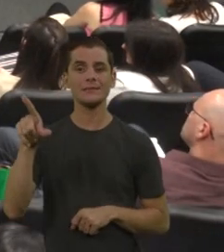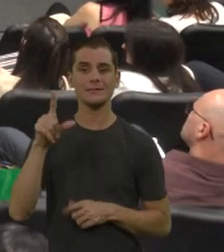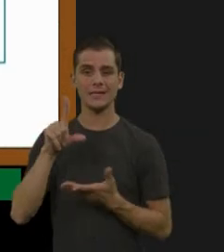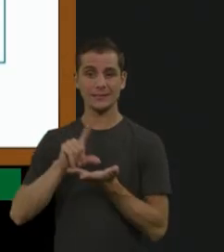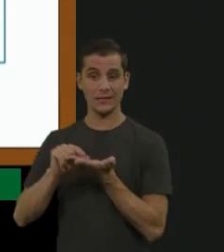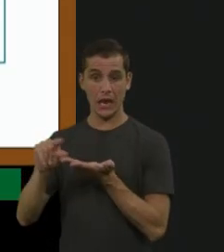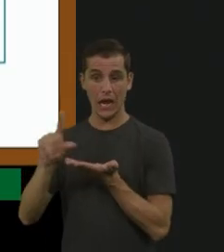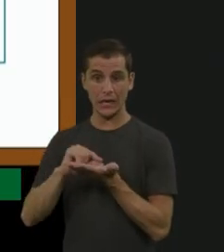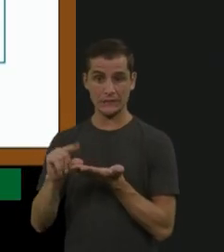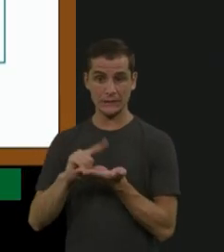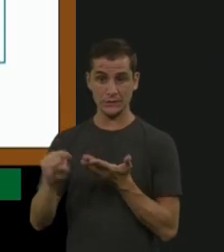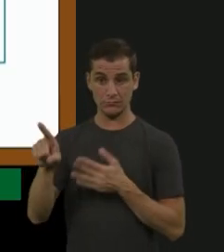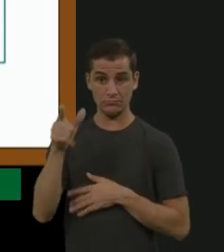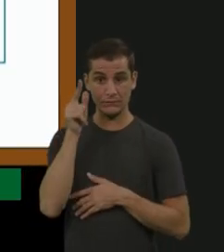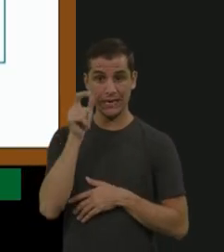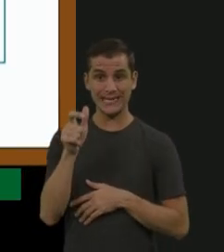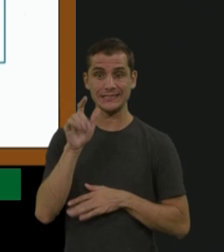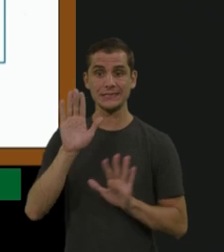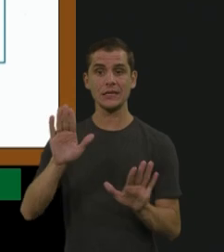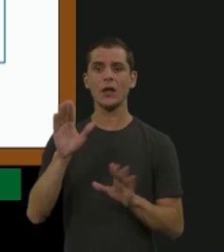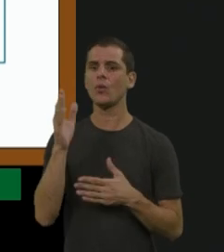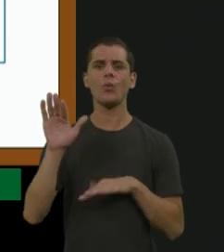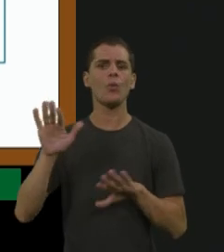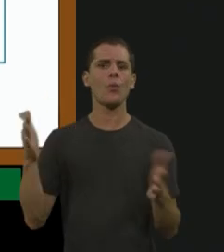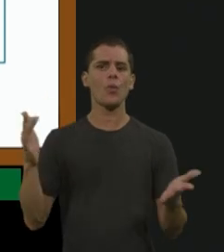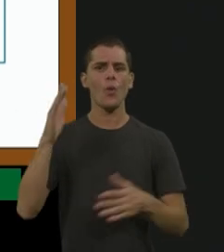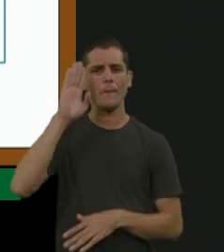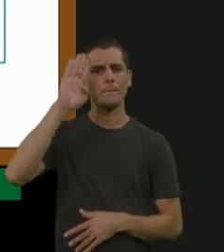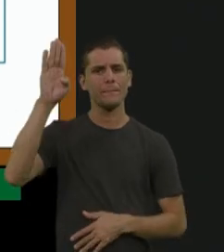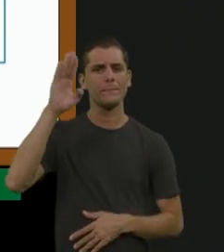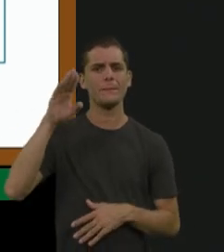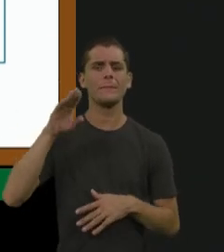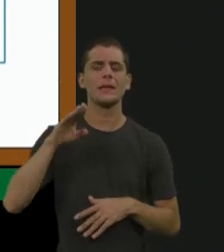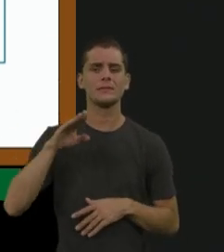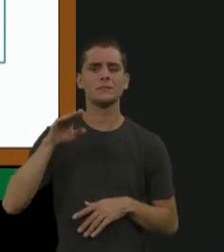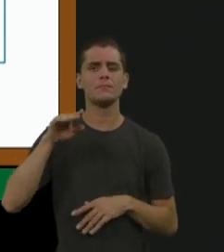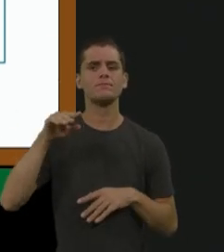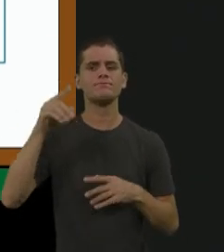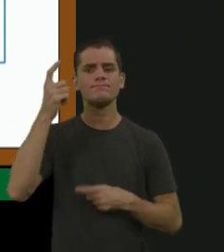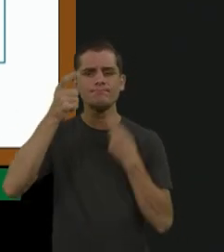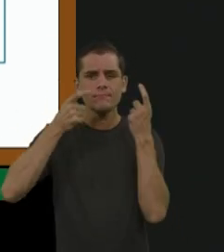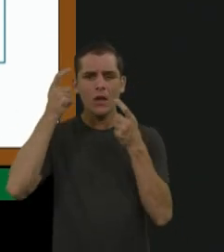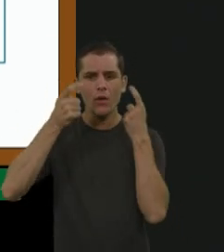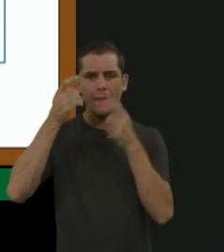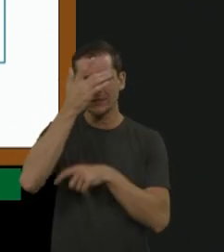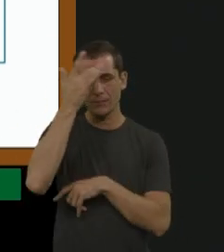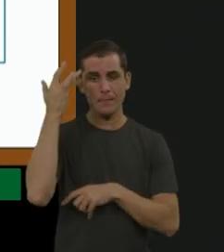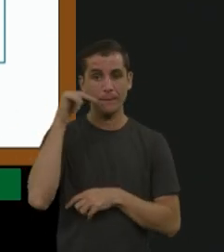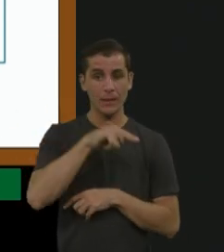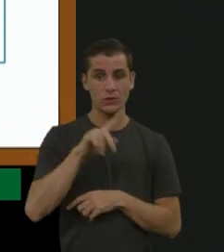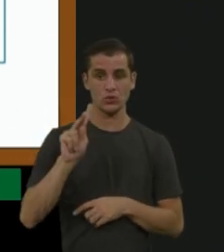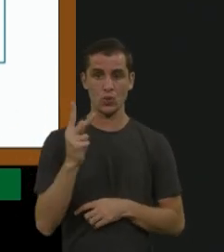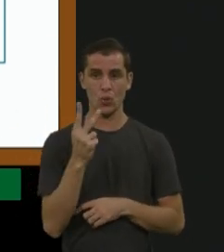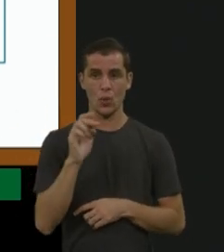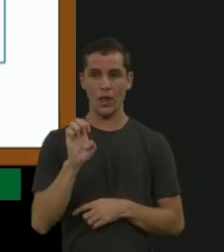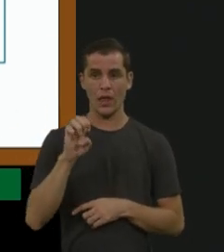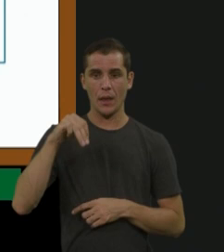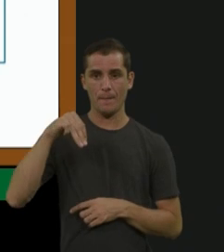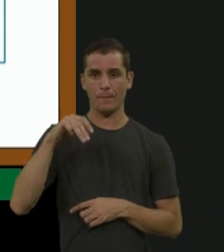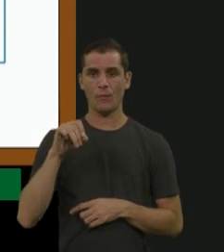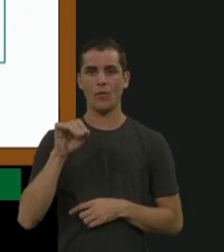que eu trouxe, quais são as principais preocupações na cabeça do paciente hemofílico. Claro, é o risco de